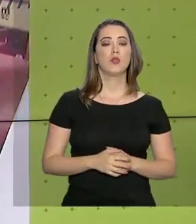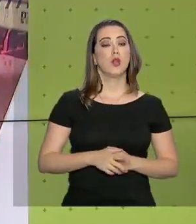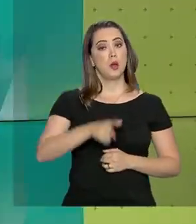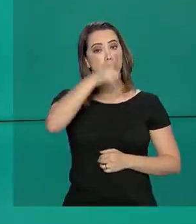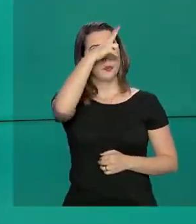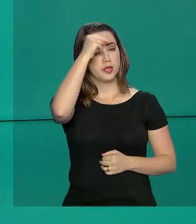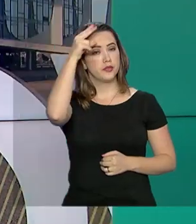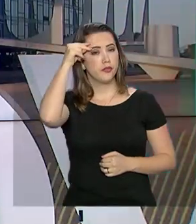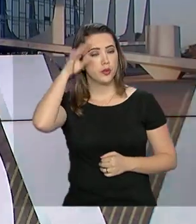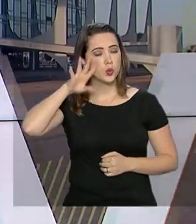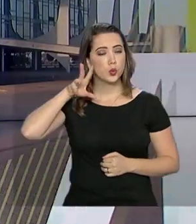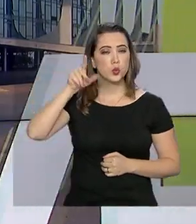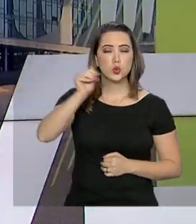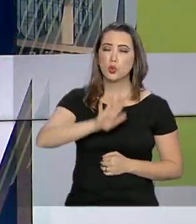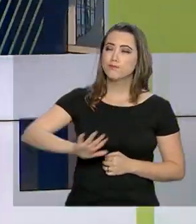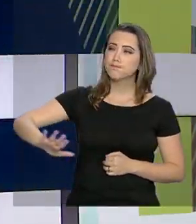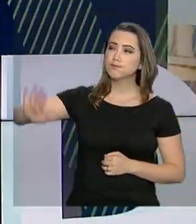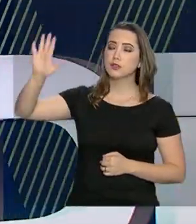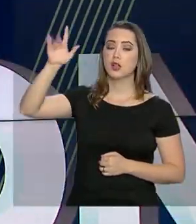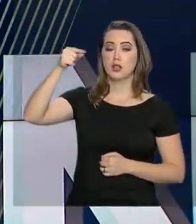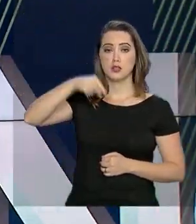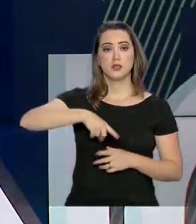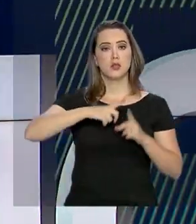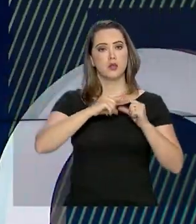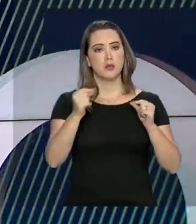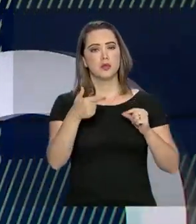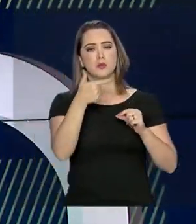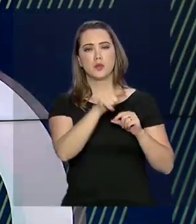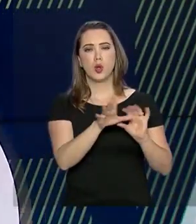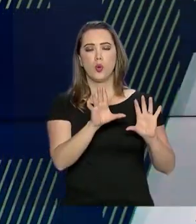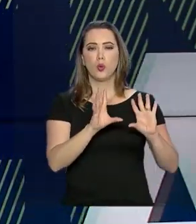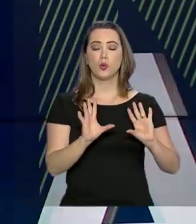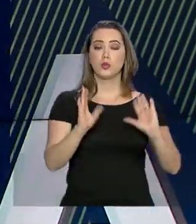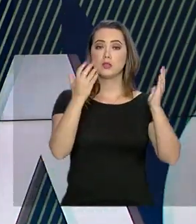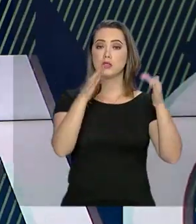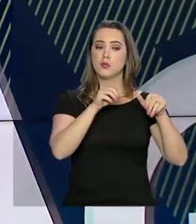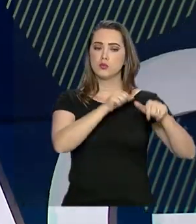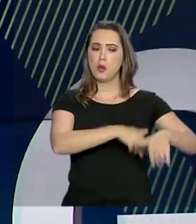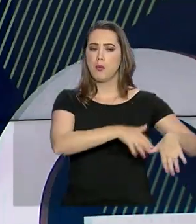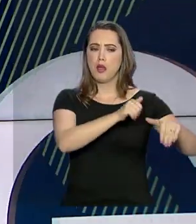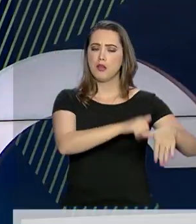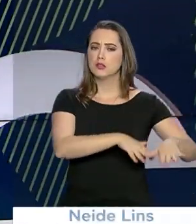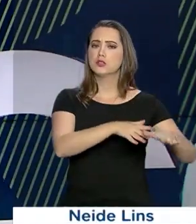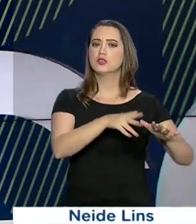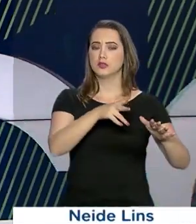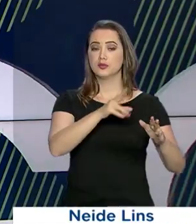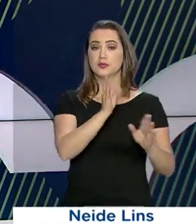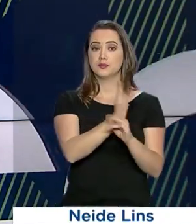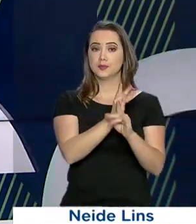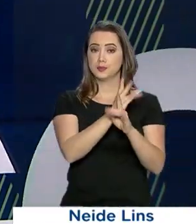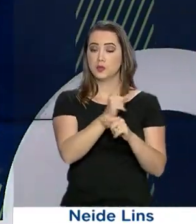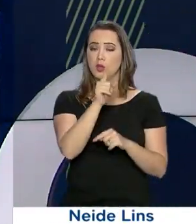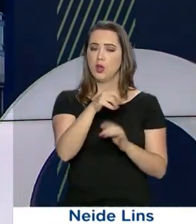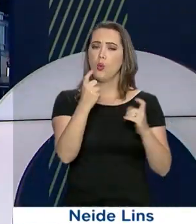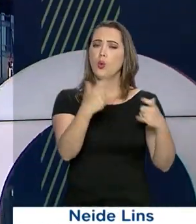Brasília para mais uma edição da Marcha em Defesa dos Municípios, um espaço para representantes municipais falarem sobre as demandas